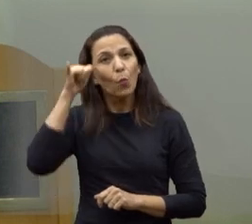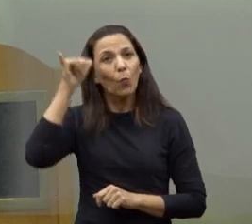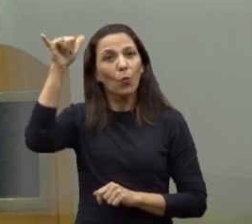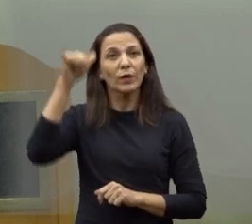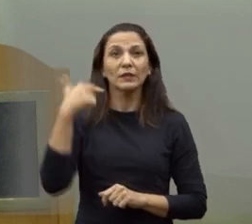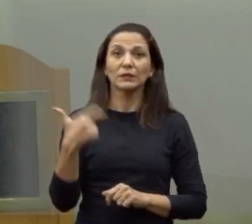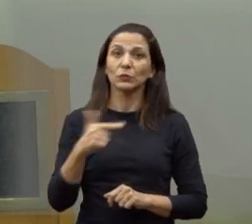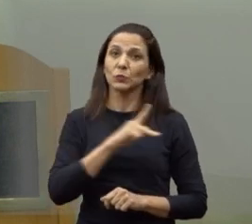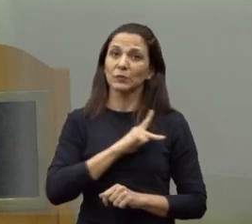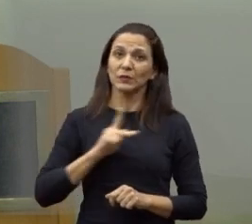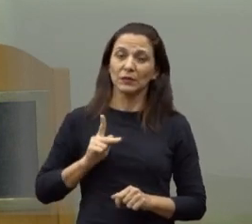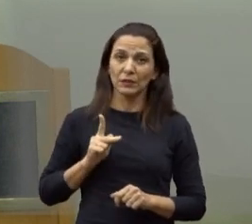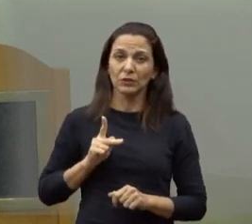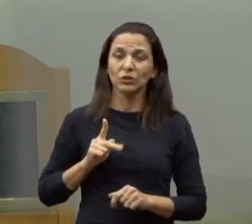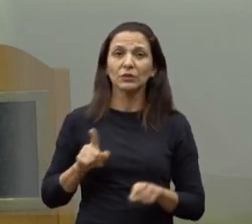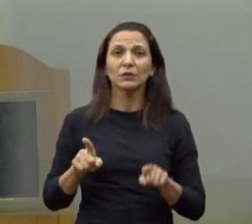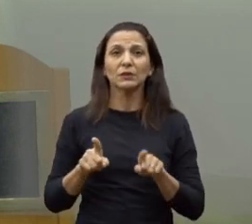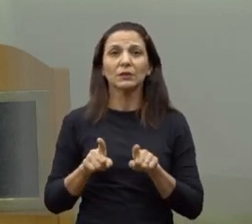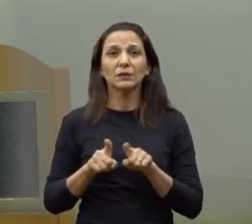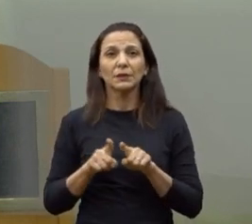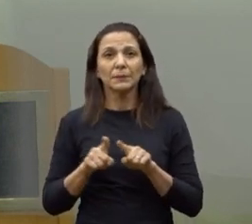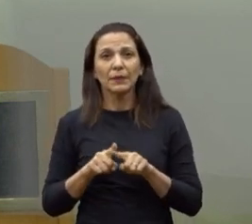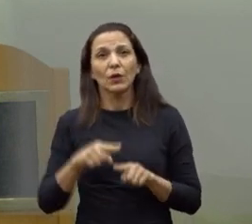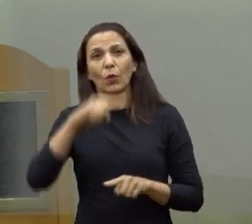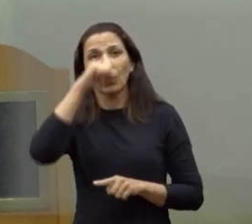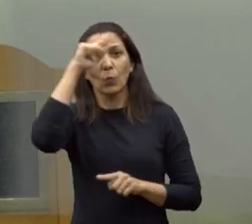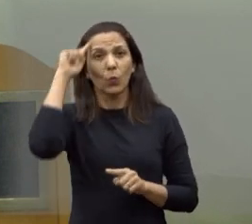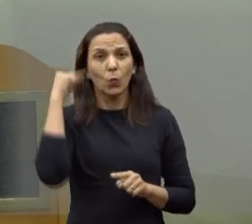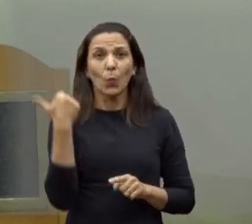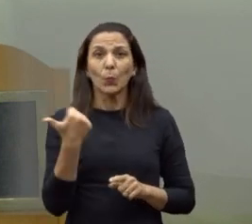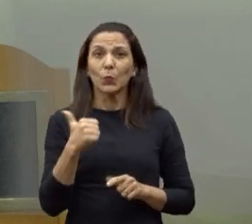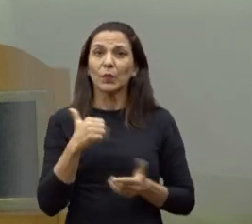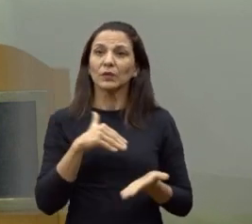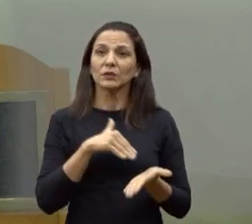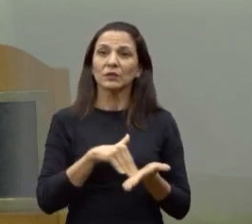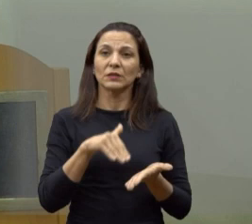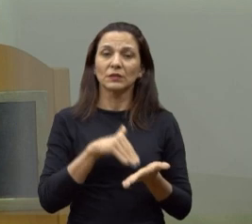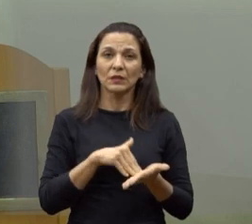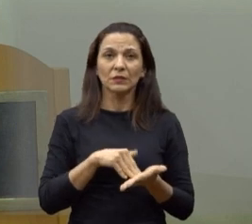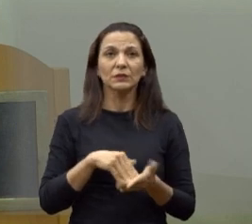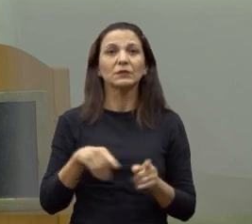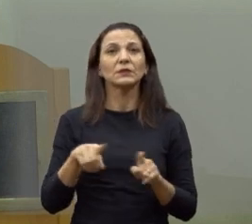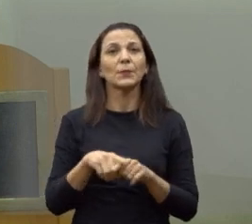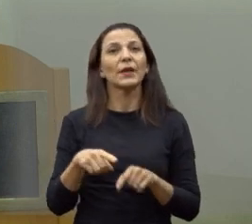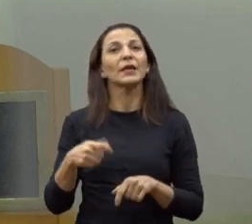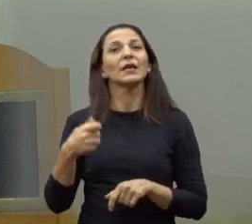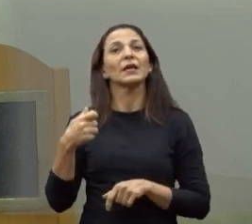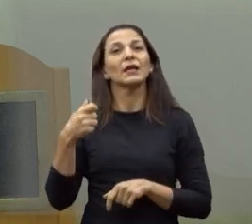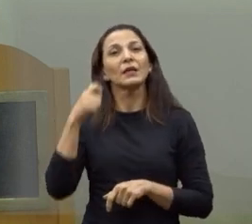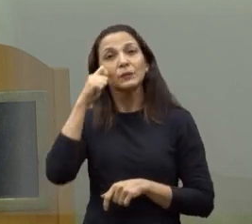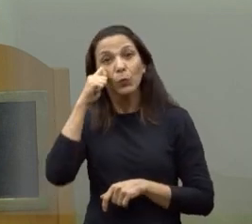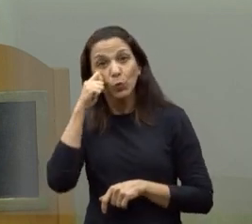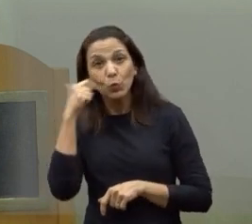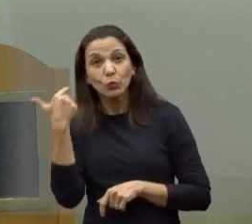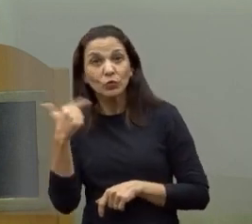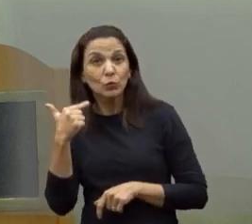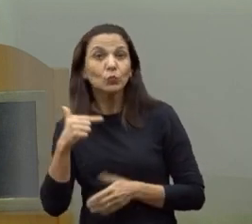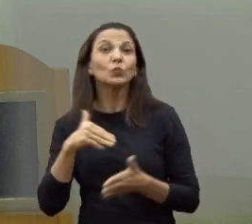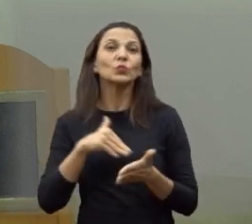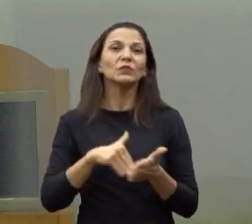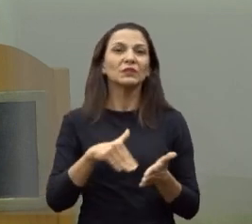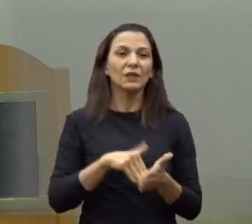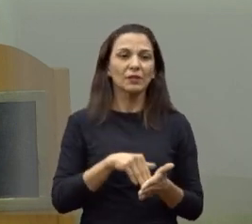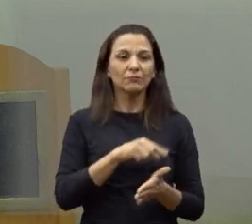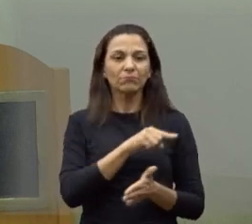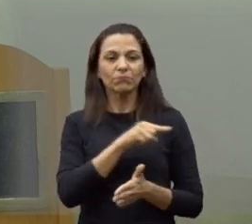vice-presidente, Hugo Arduano, primeiro-secretário, e Manuel Espontão, segundo-secretário. E